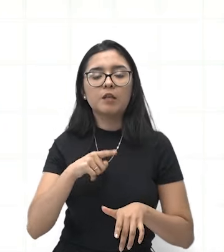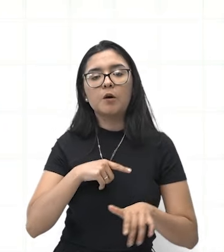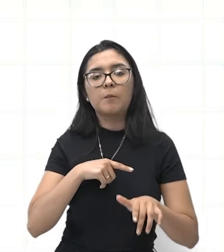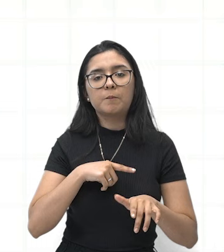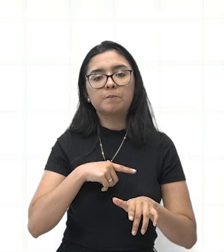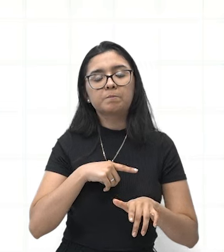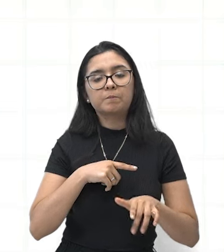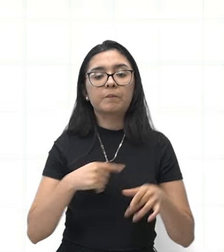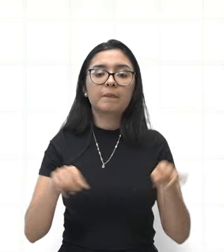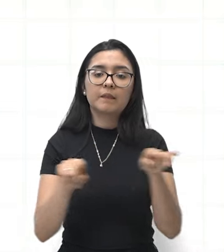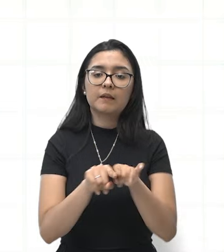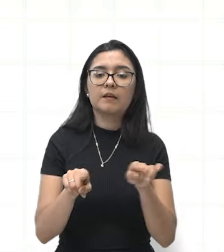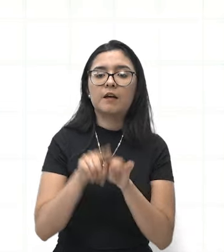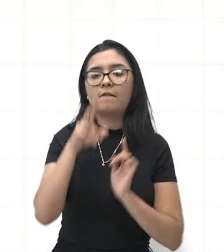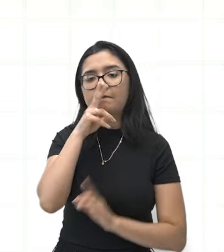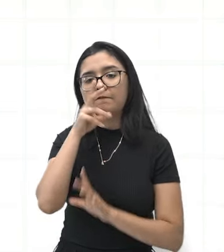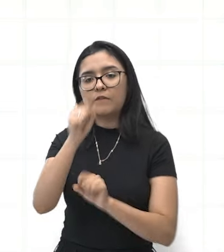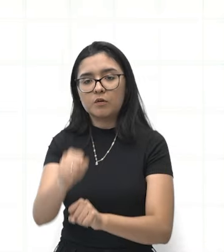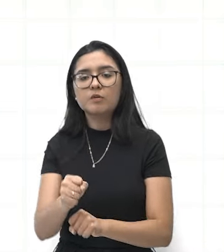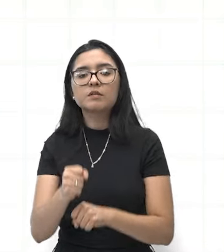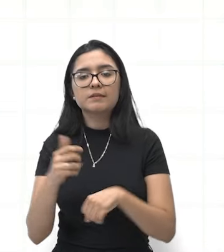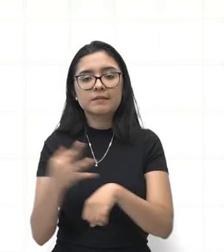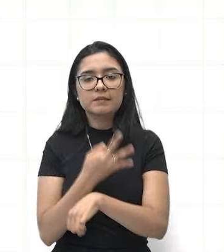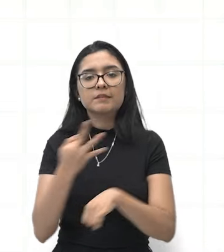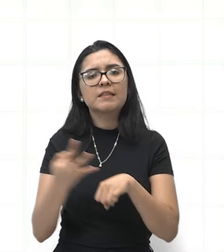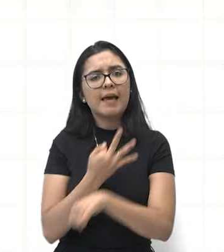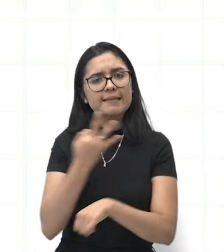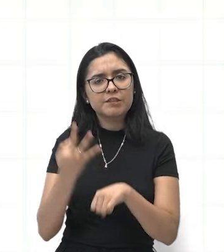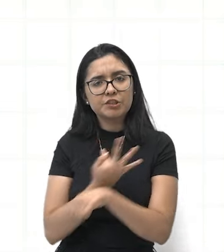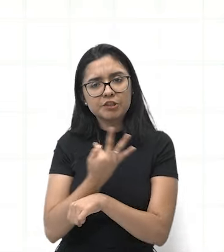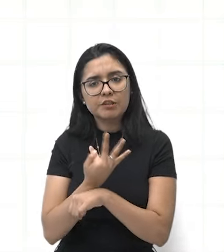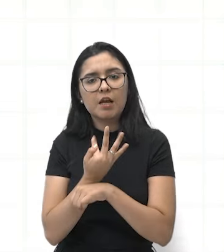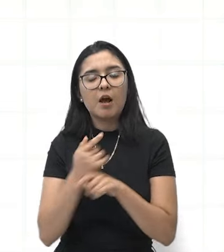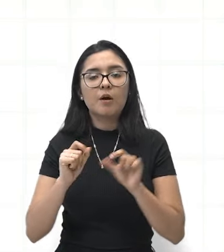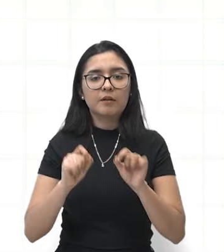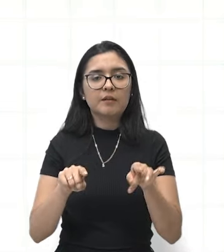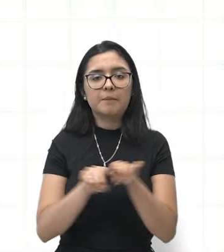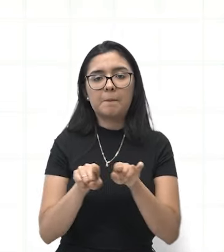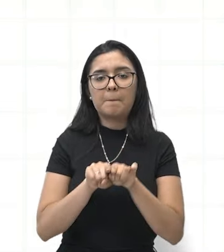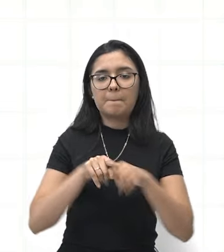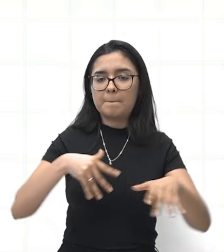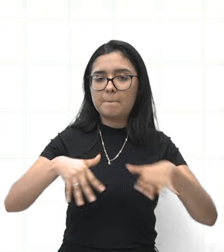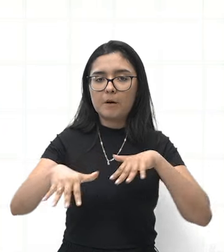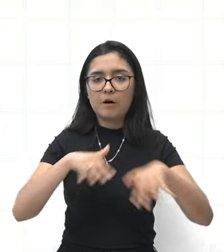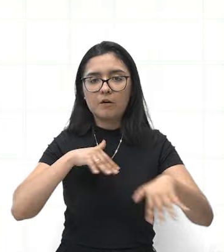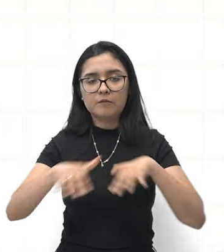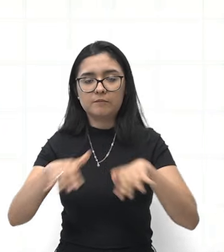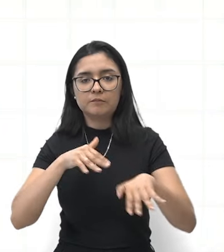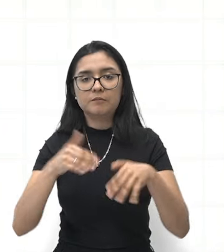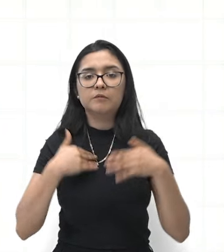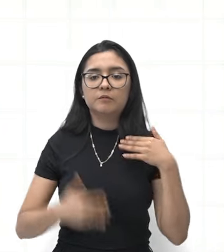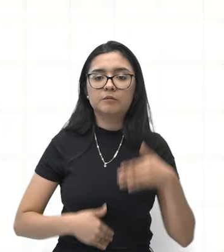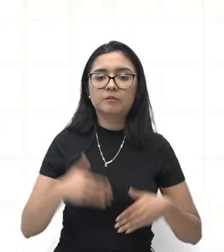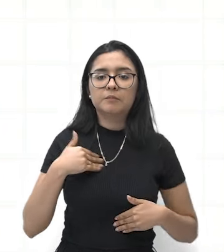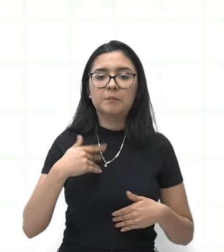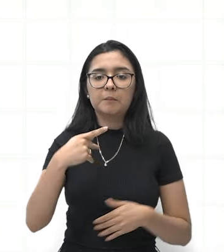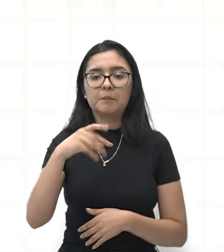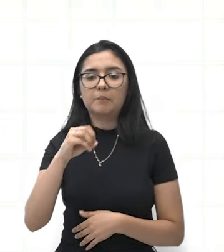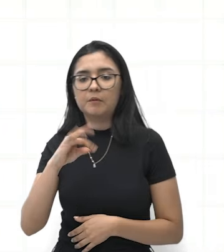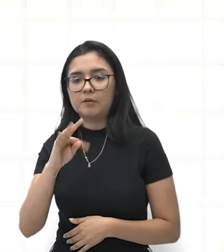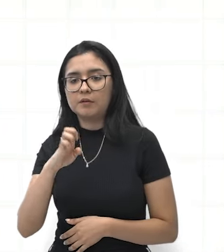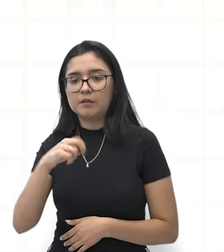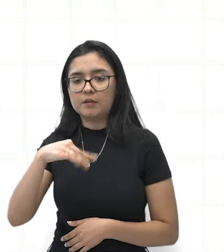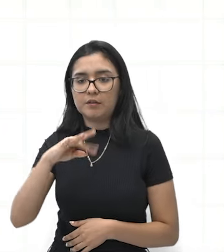A força resistente é a força resistente resiste ao movimento. E a força potente é a força